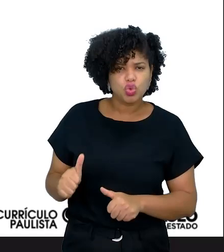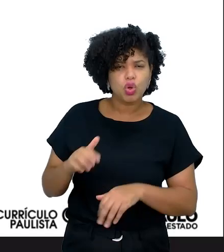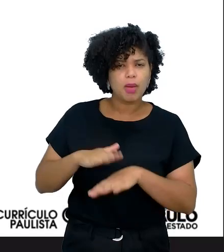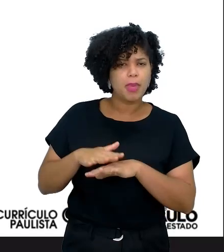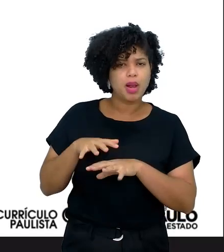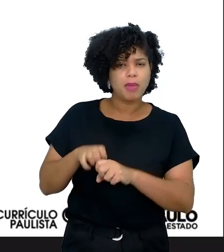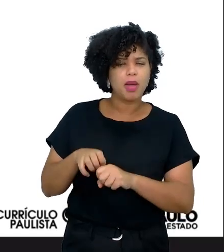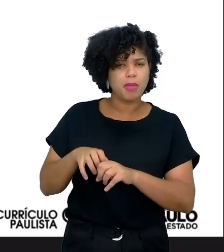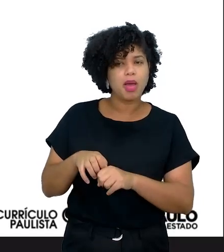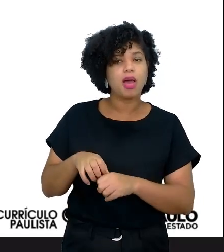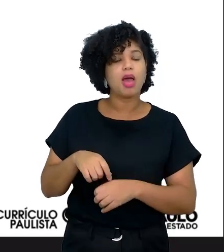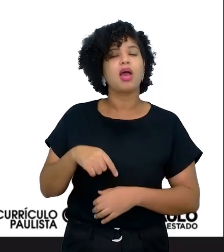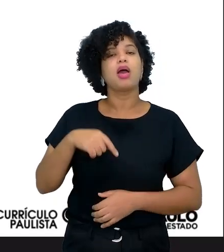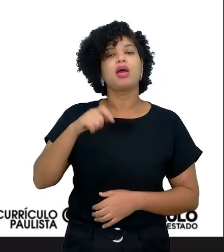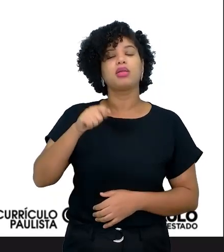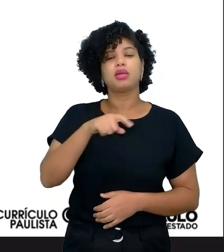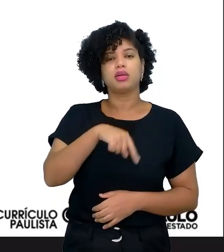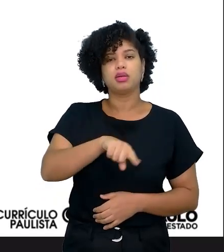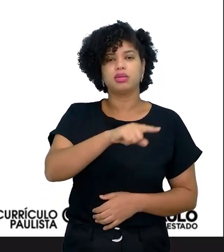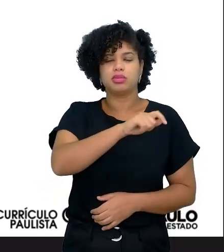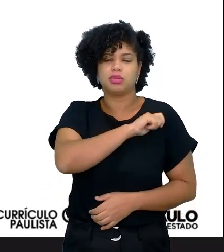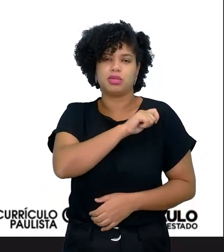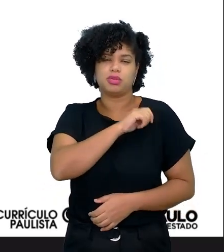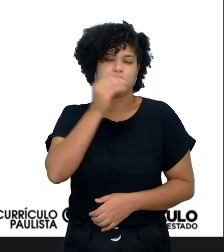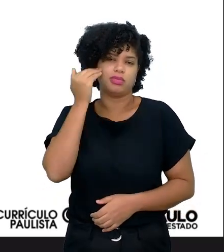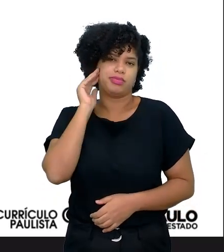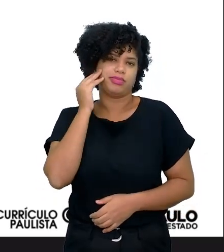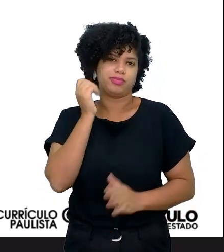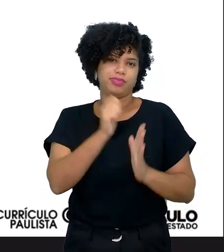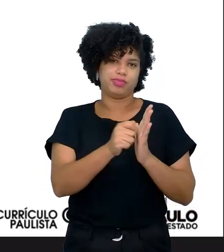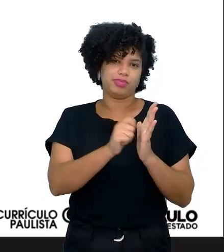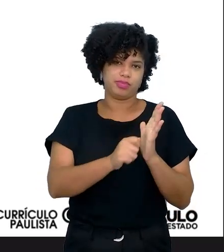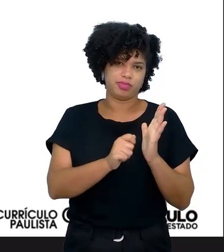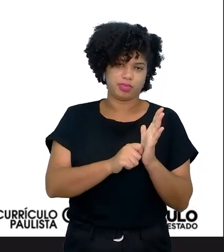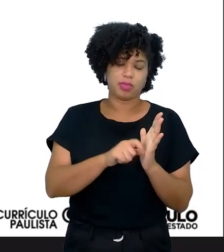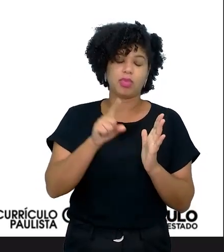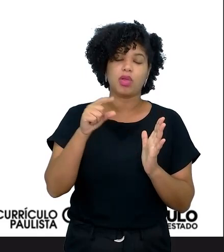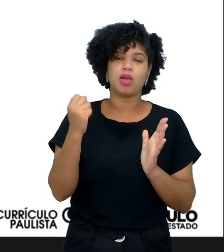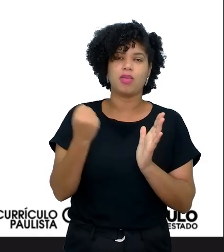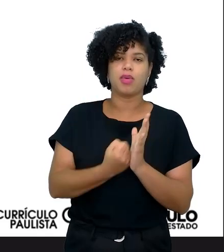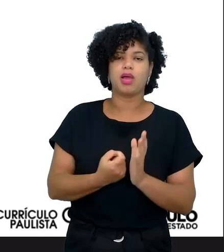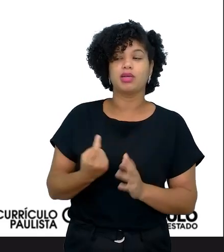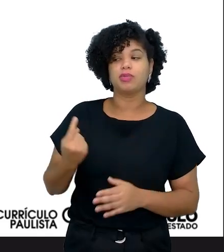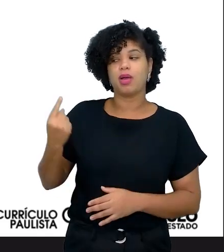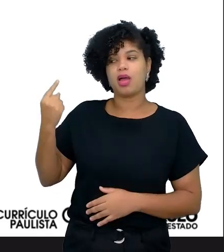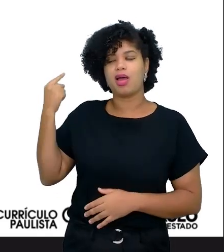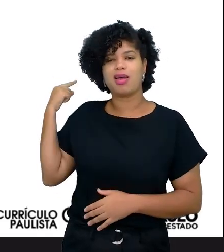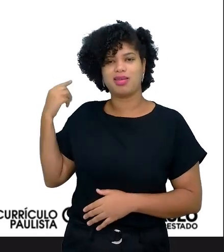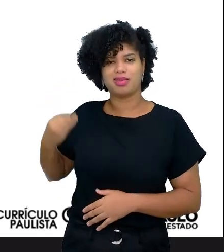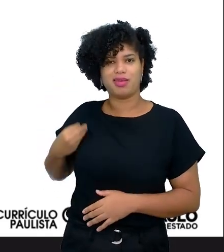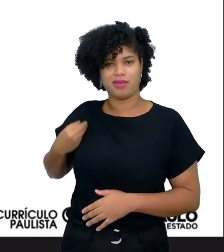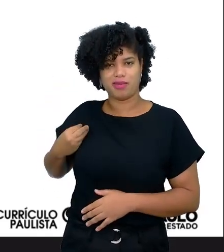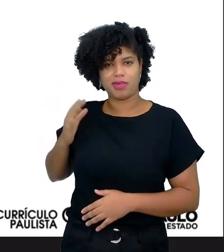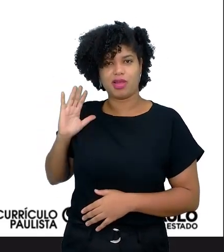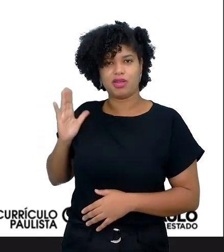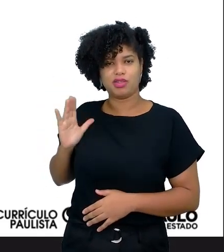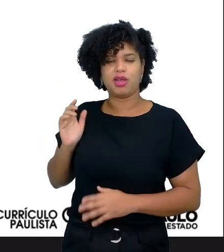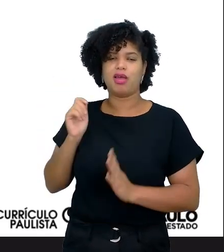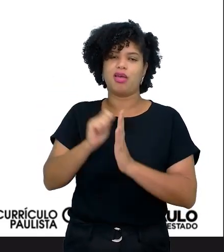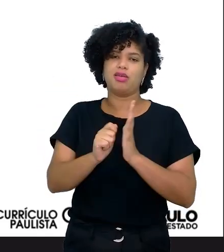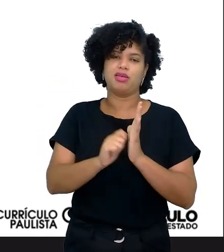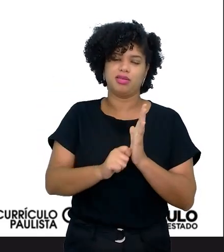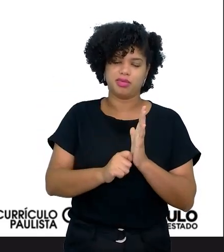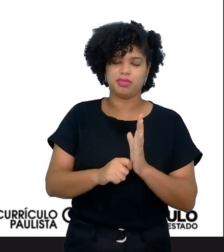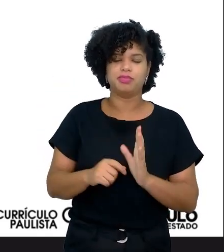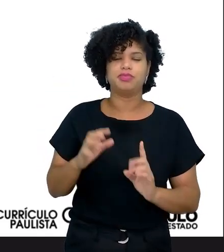eles consigam entender que a escrita é um reflexo do momento histórico, é o que estava acontecendo naquele momento, vai refletir na